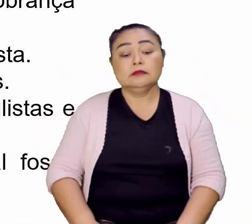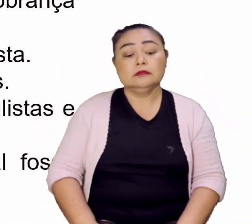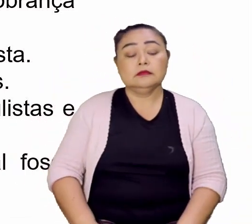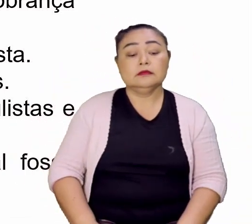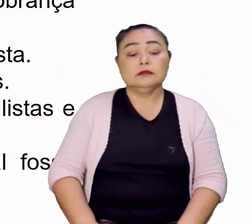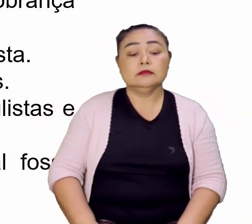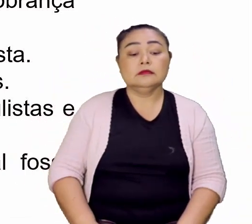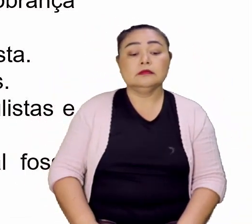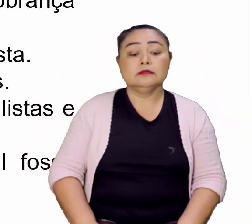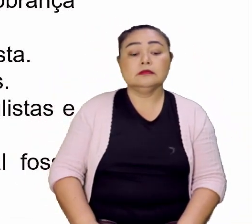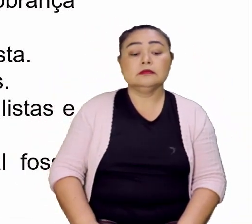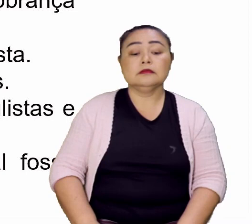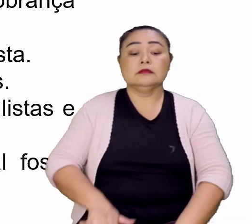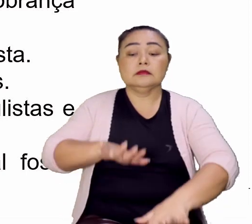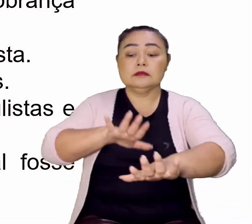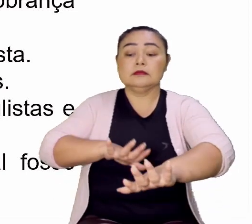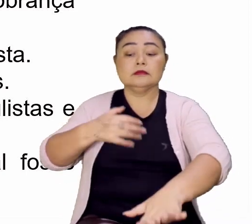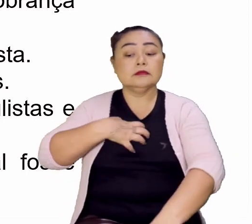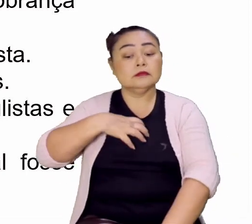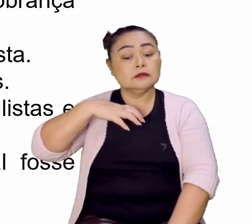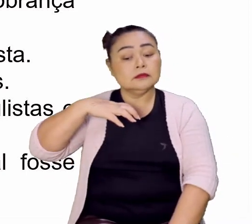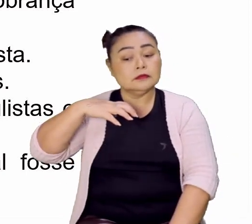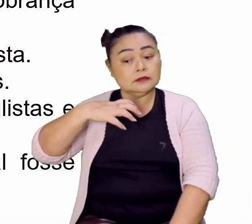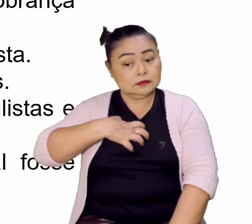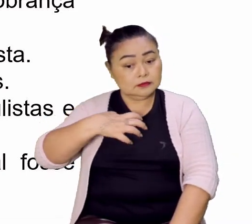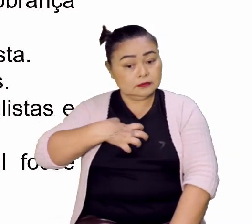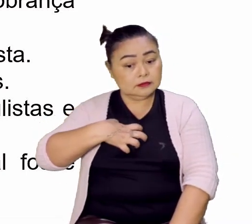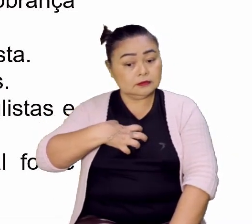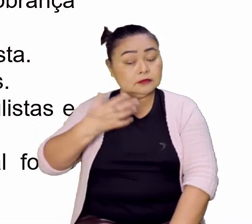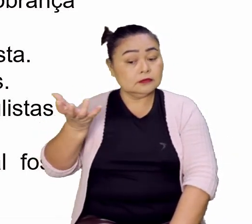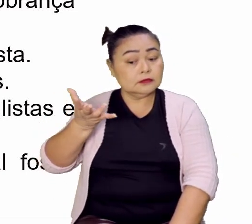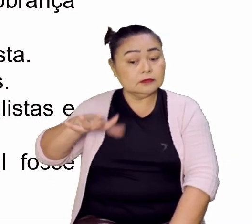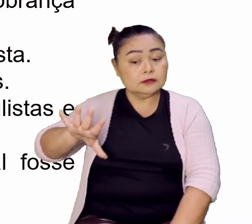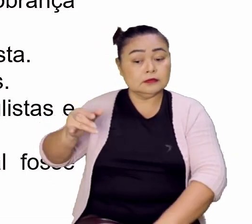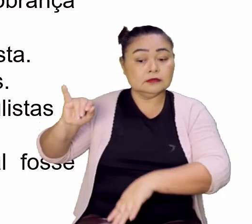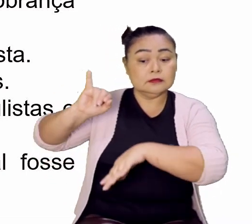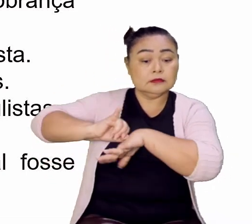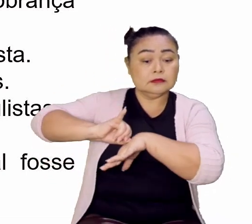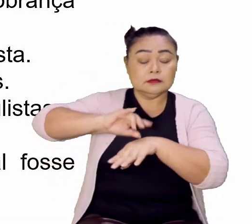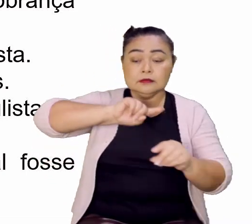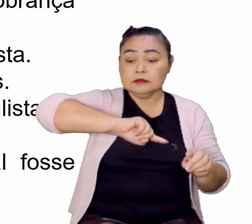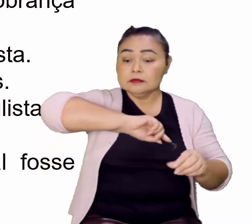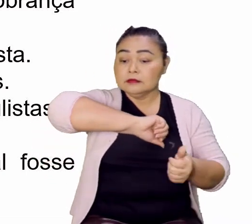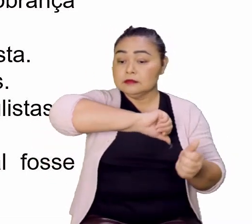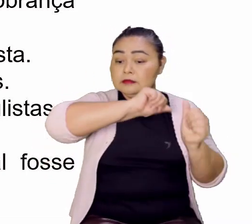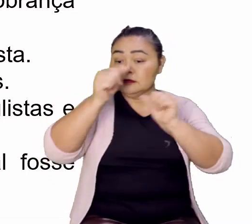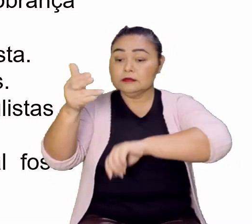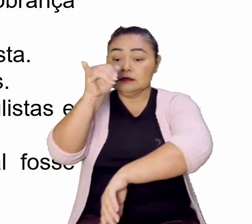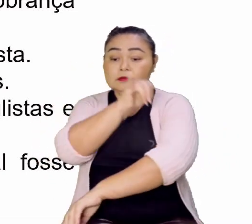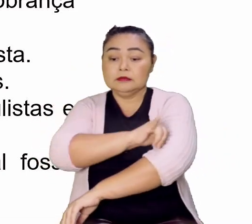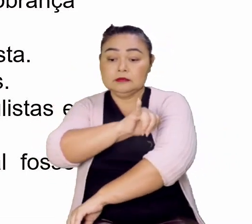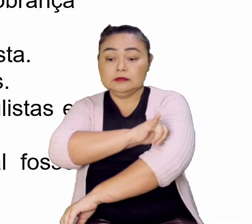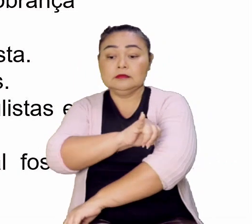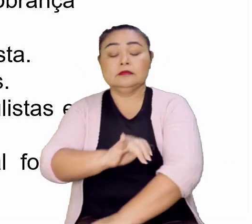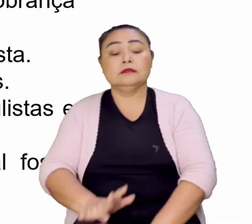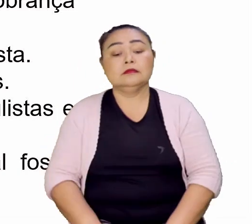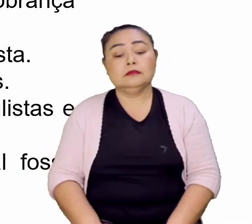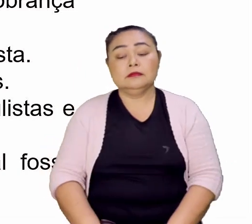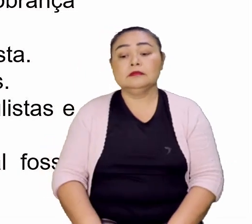E, conjuração baiana, que não queria que a capital fosse transferida para o Rio de Janeiro.